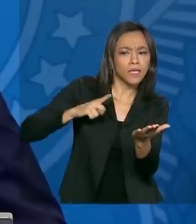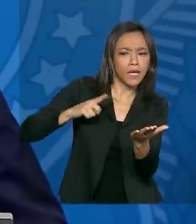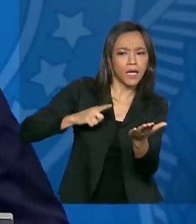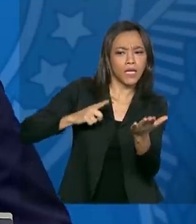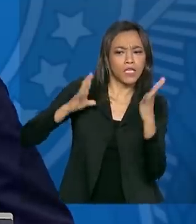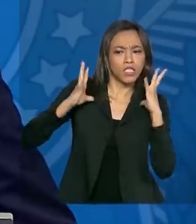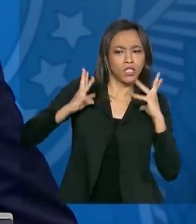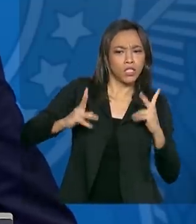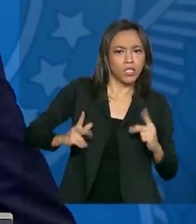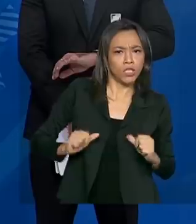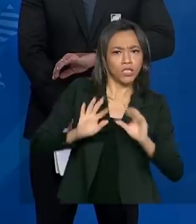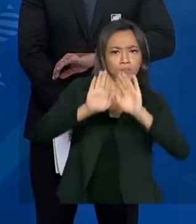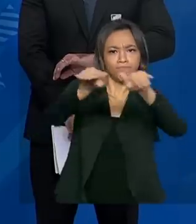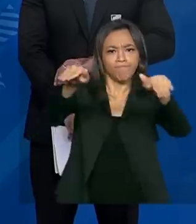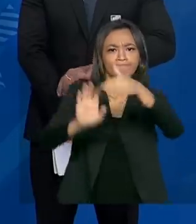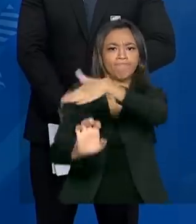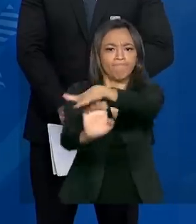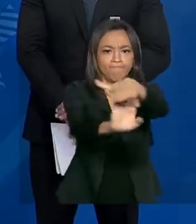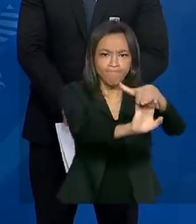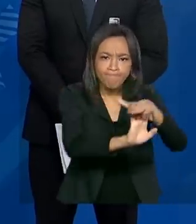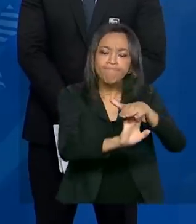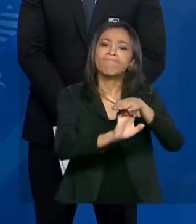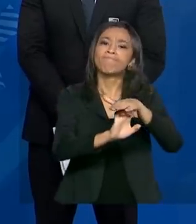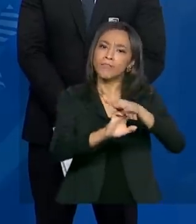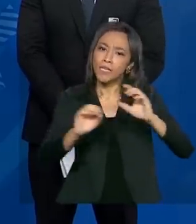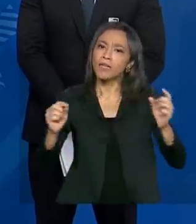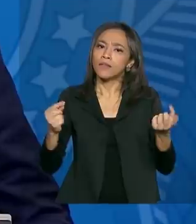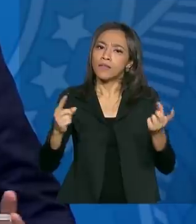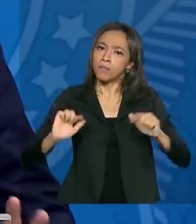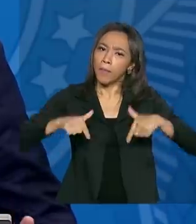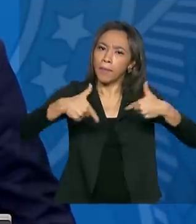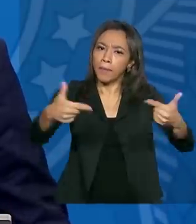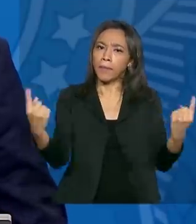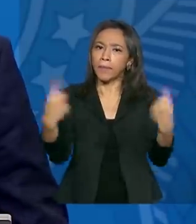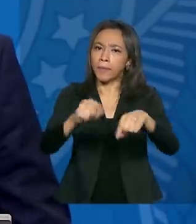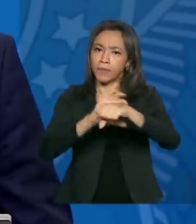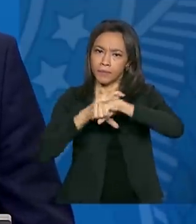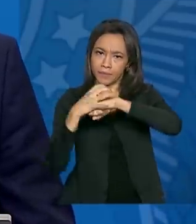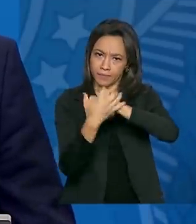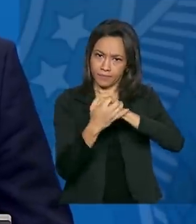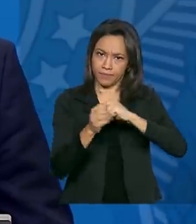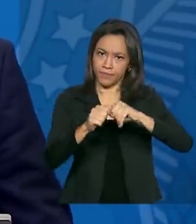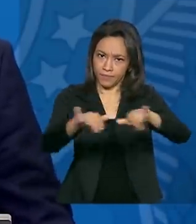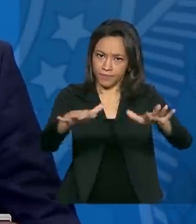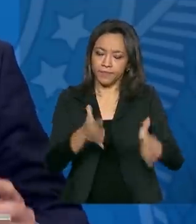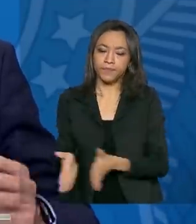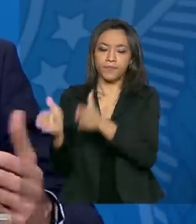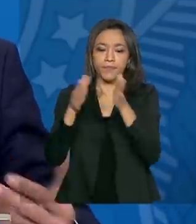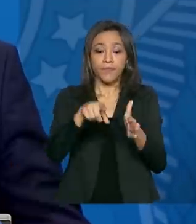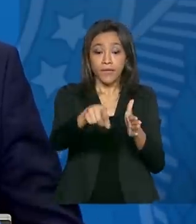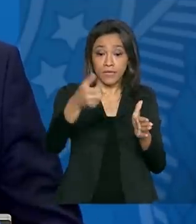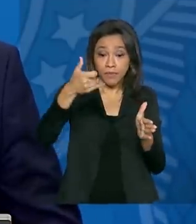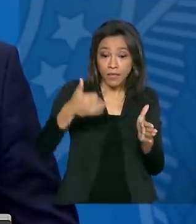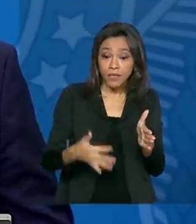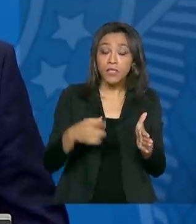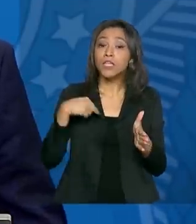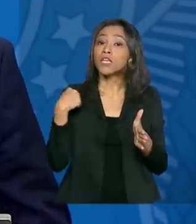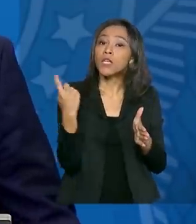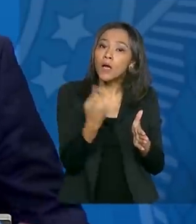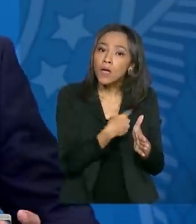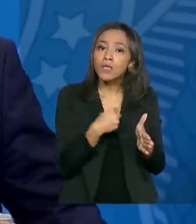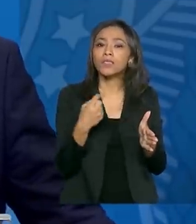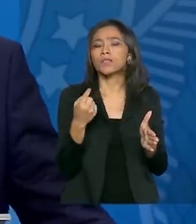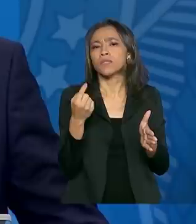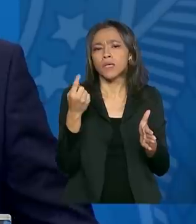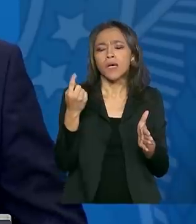higiene e prevenção contra a Covid-19. Esse selo, ele vai servir para que a gente possa fazer esse reconhecimento